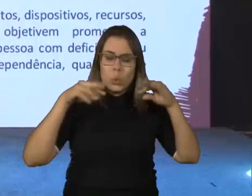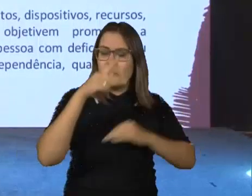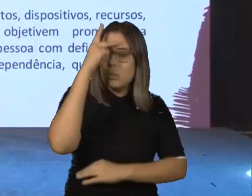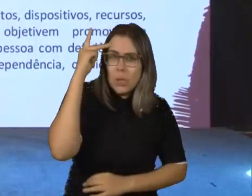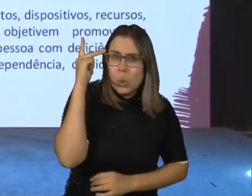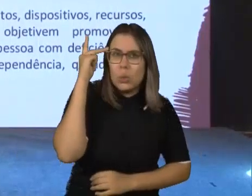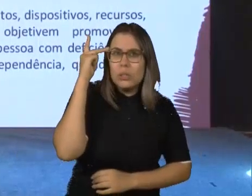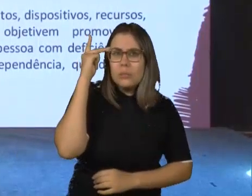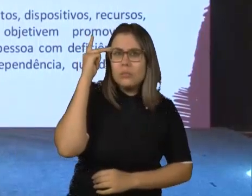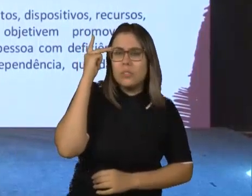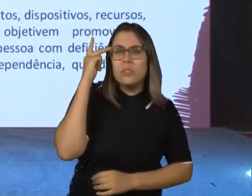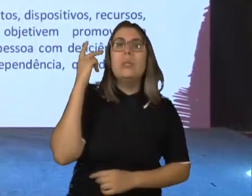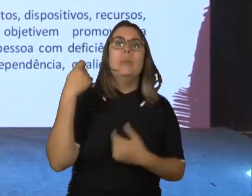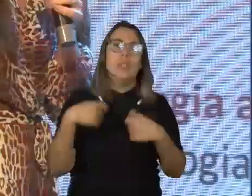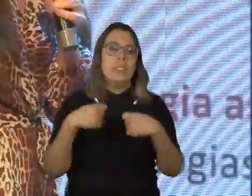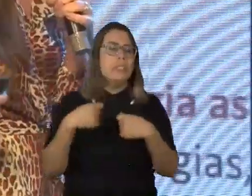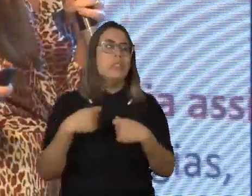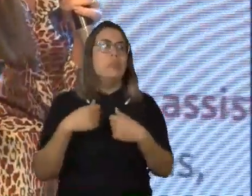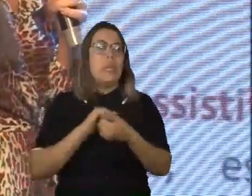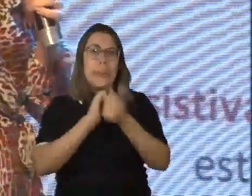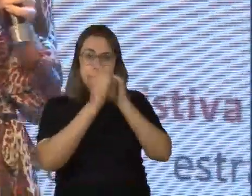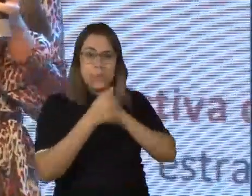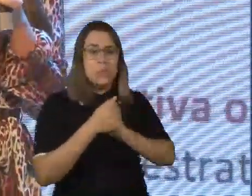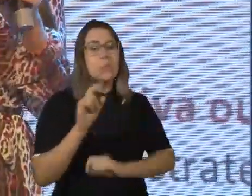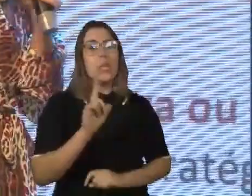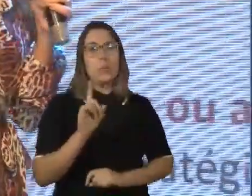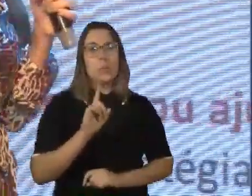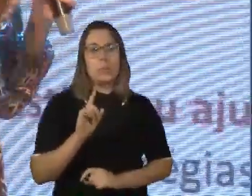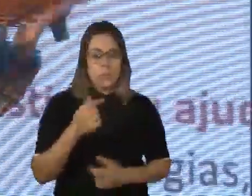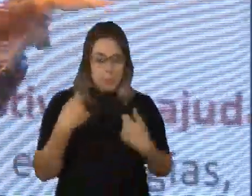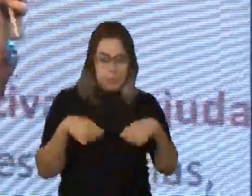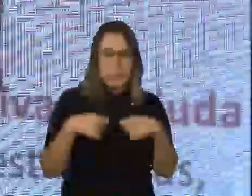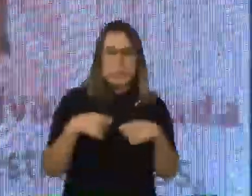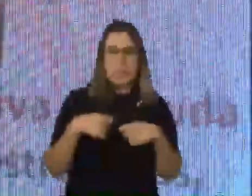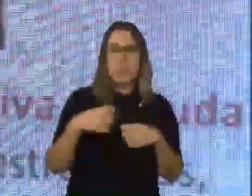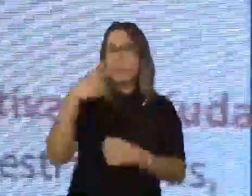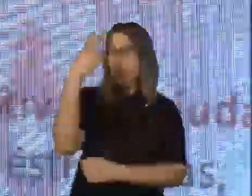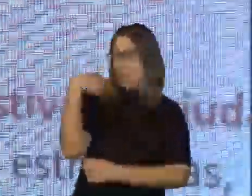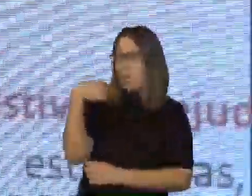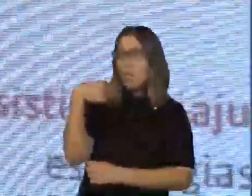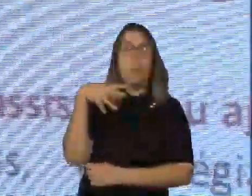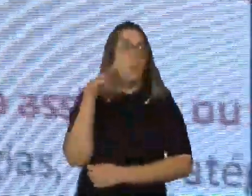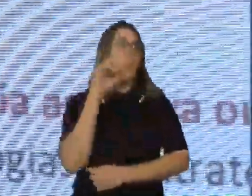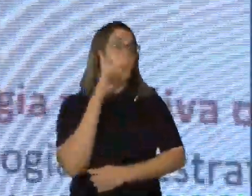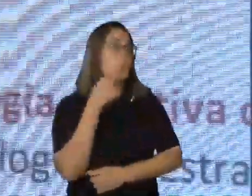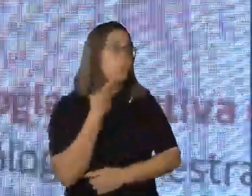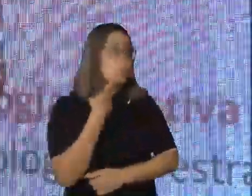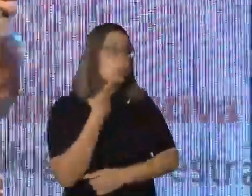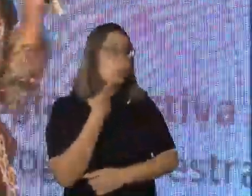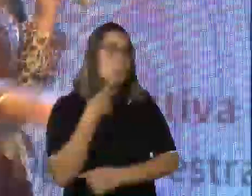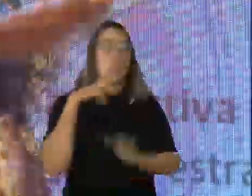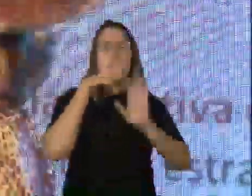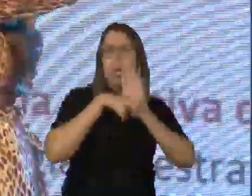as pessoas, sem necessidade de adaptação. A gente está muito acostumado a ver adaptação para o cego, adaptação para o surdo, adaptação para o